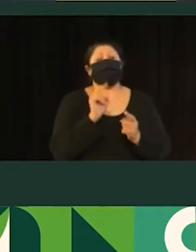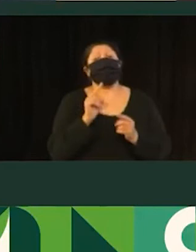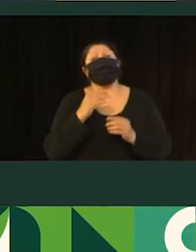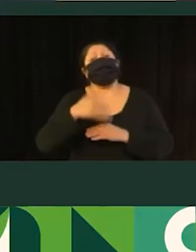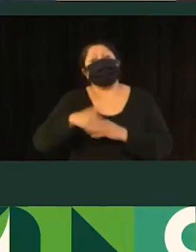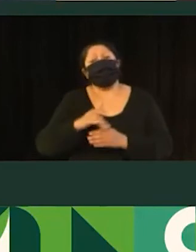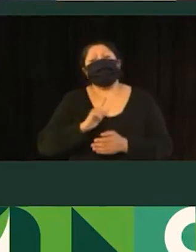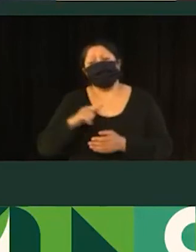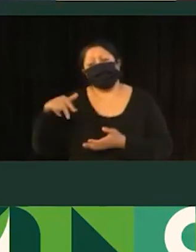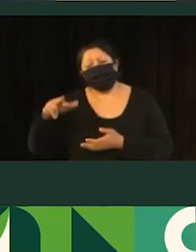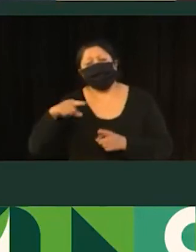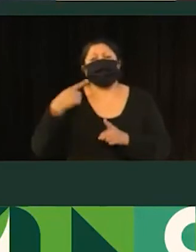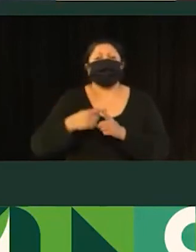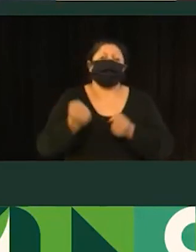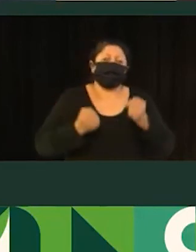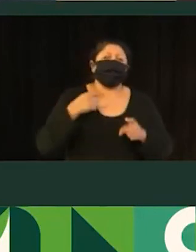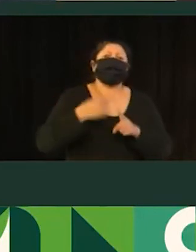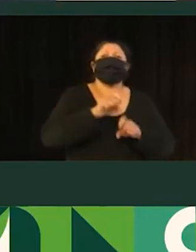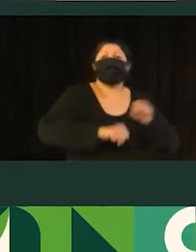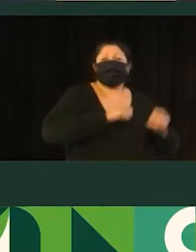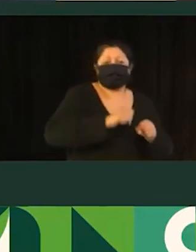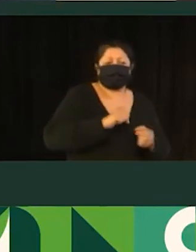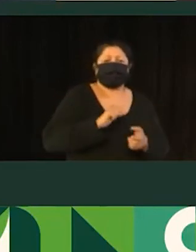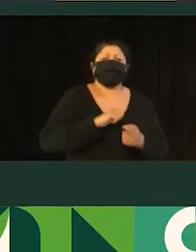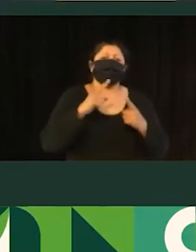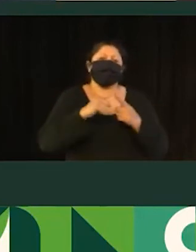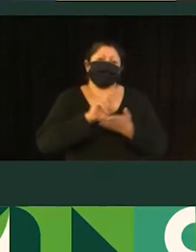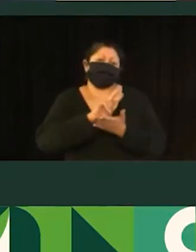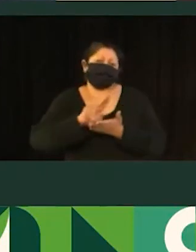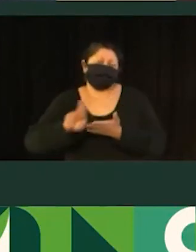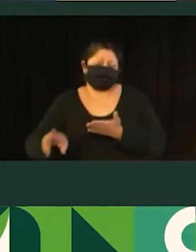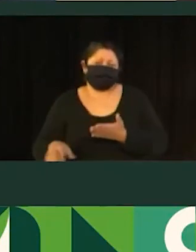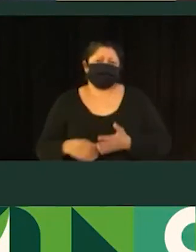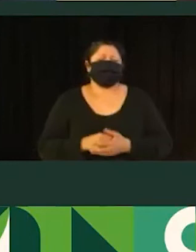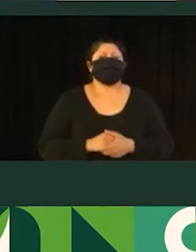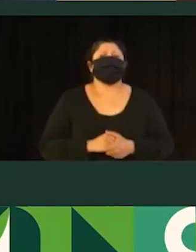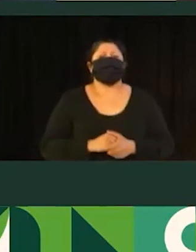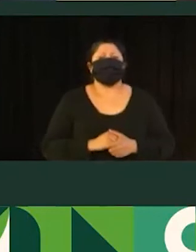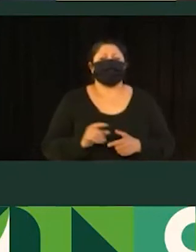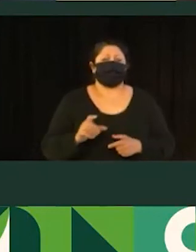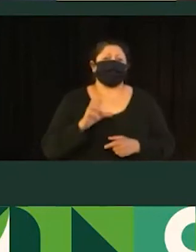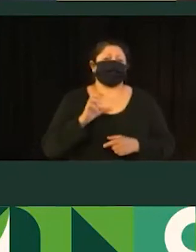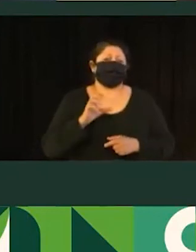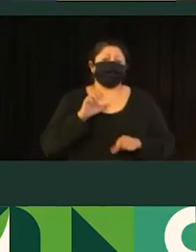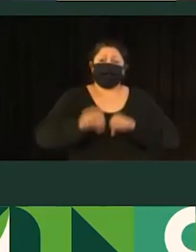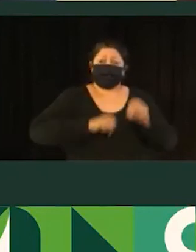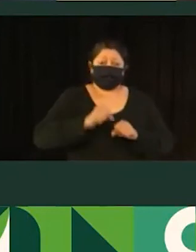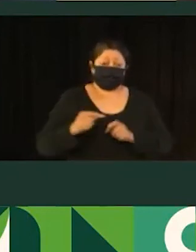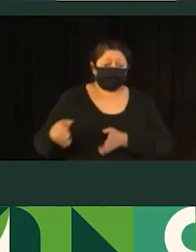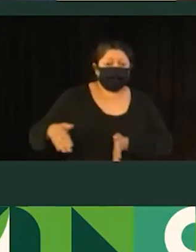Então, aqui, uma ciclovia. Estou esclarecendo a diferença entre os conceitos. Uma ciclovia, ela tem uma divisão física entre a pista de